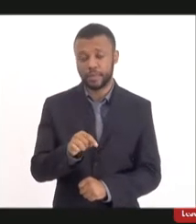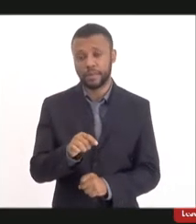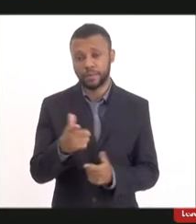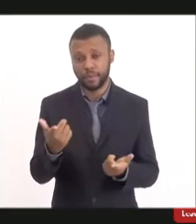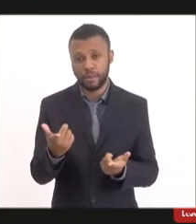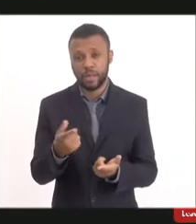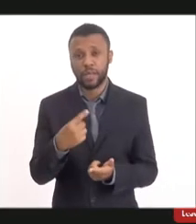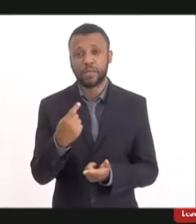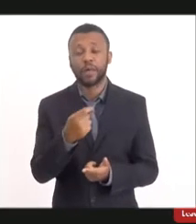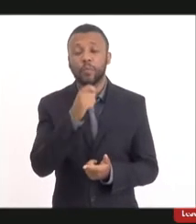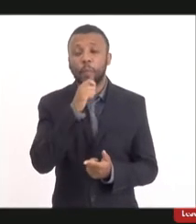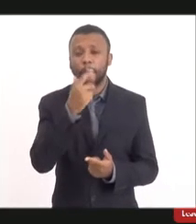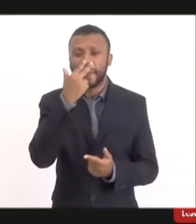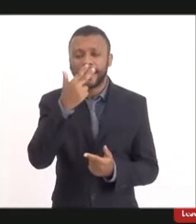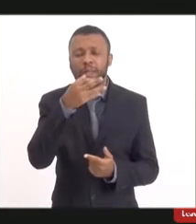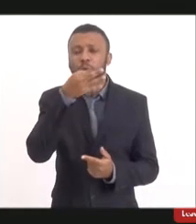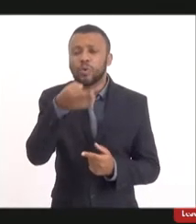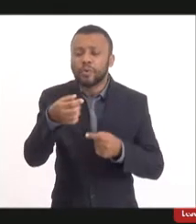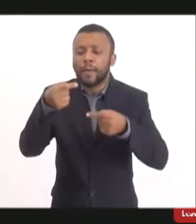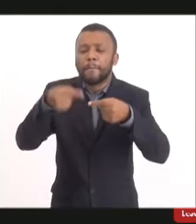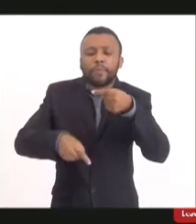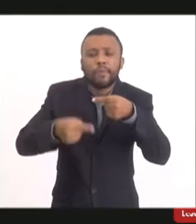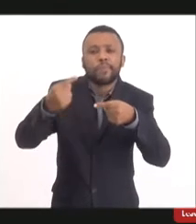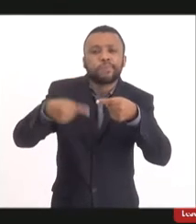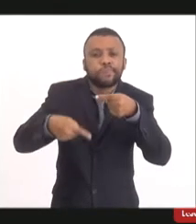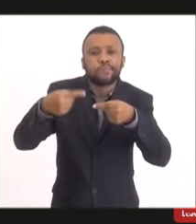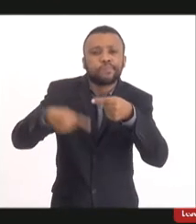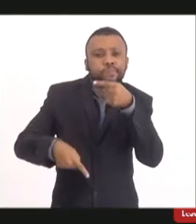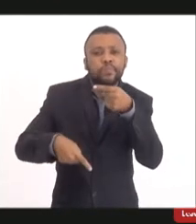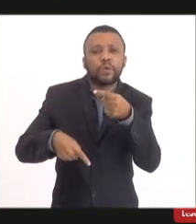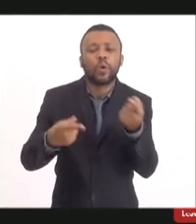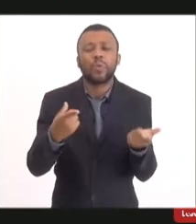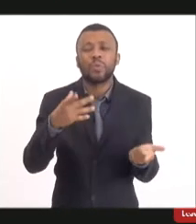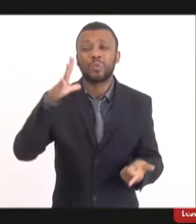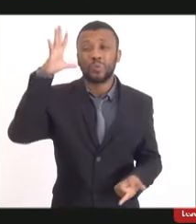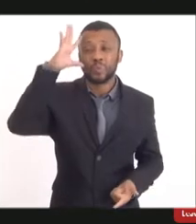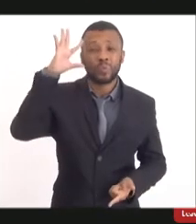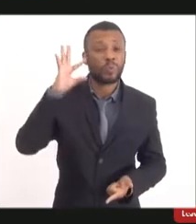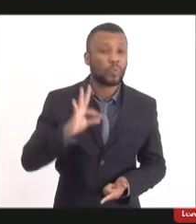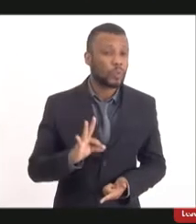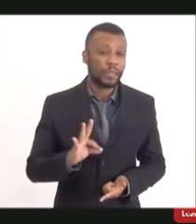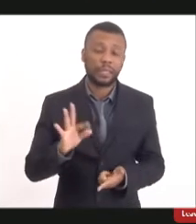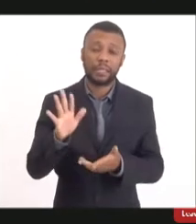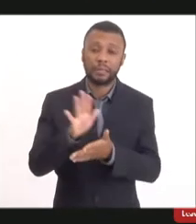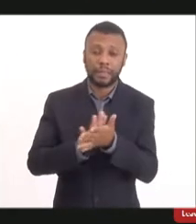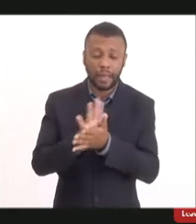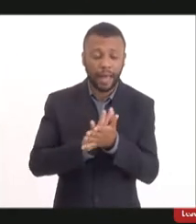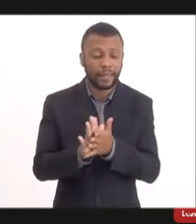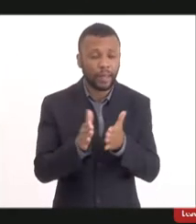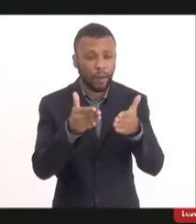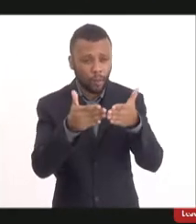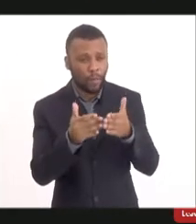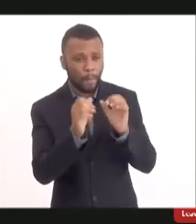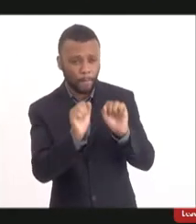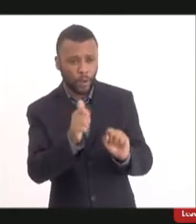não está completando, está picotando a sua fala, eu não estou conseguindo entender. Só pode repetir, por favor.